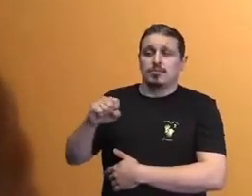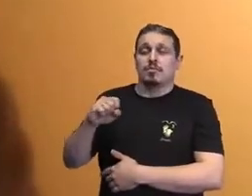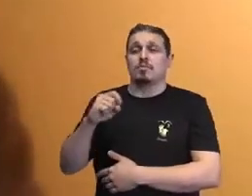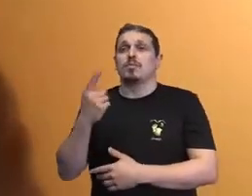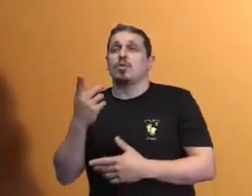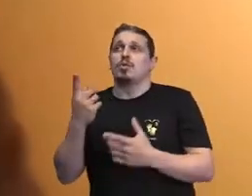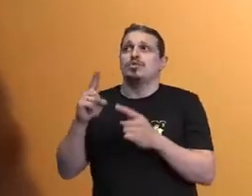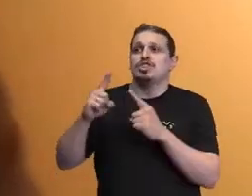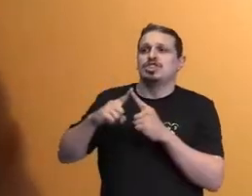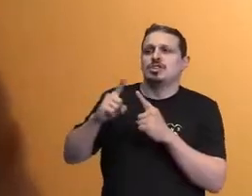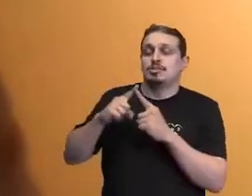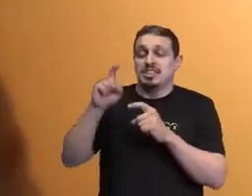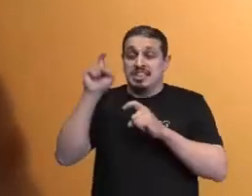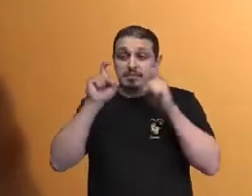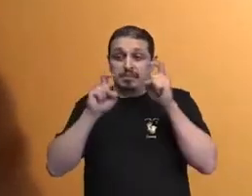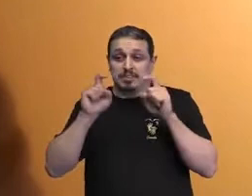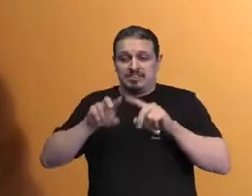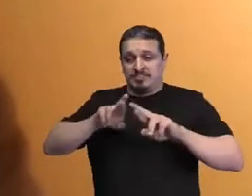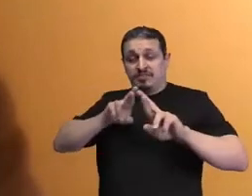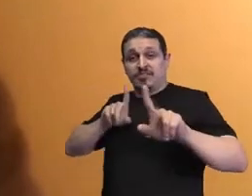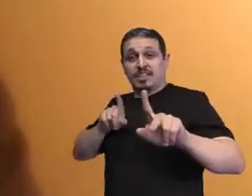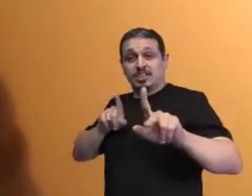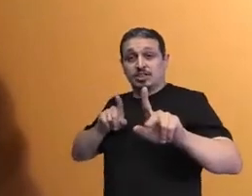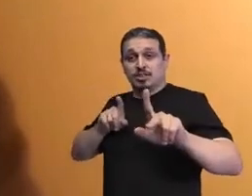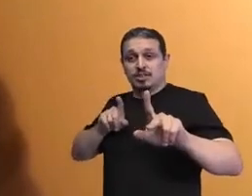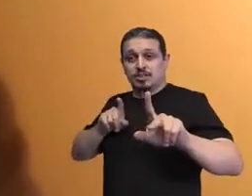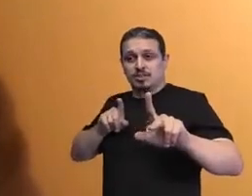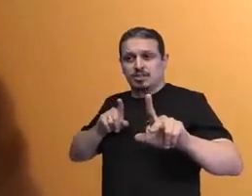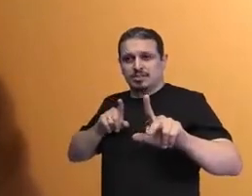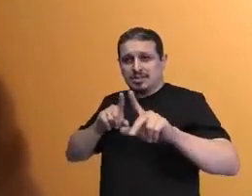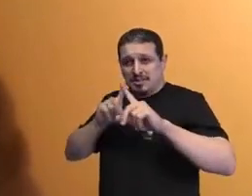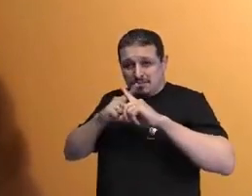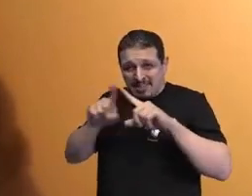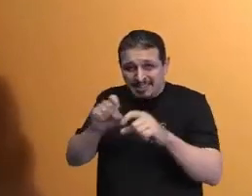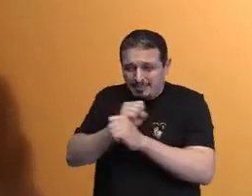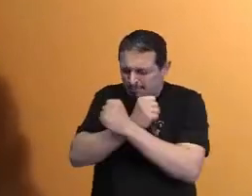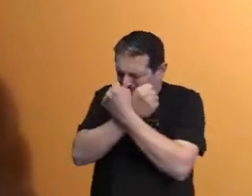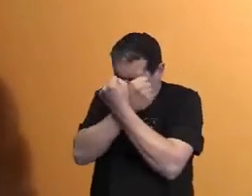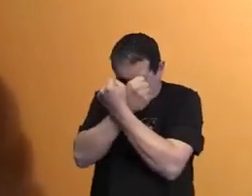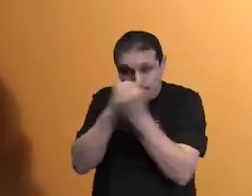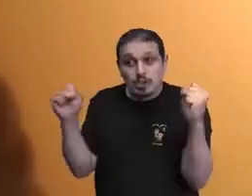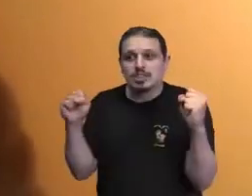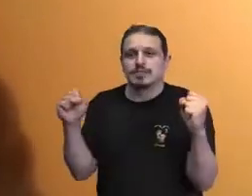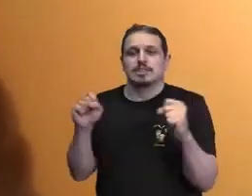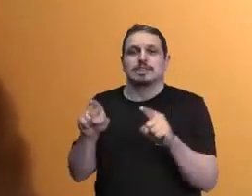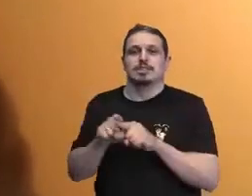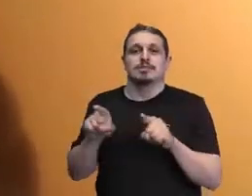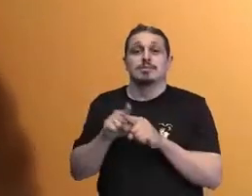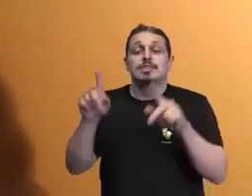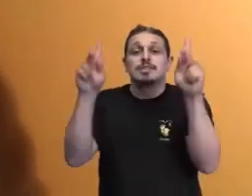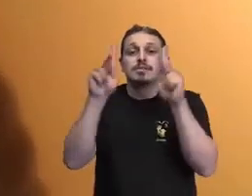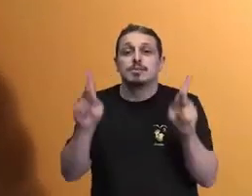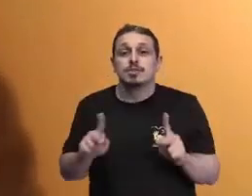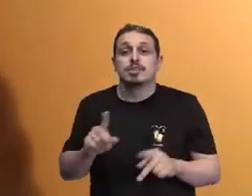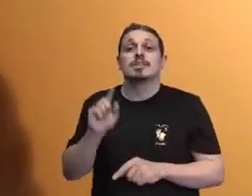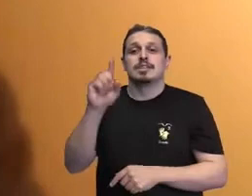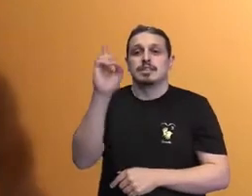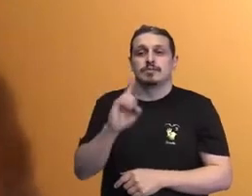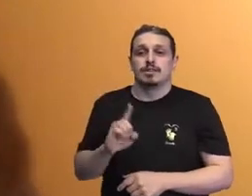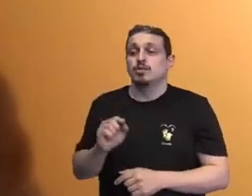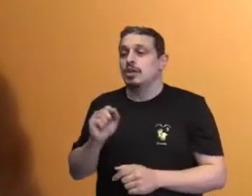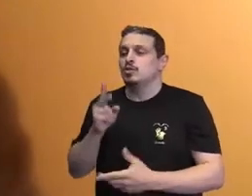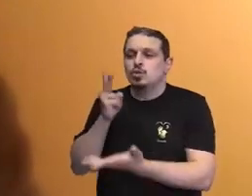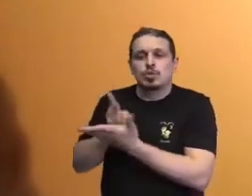tua opinião. É impossível que nós sejamos capazes de ir adiante sem esmorecer, com